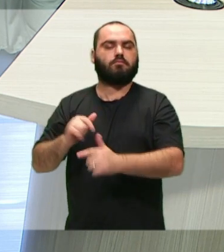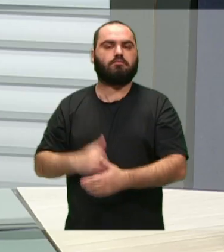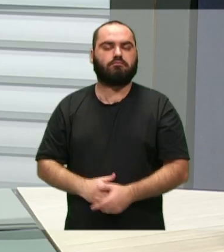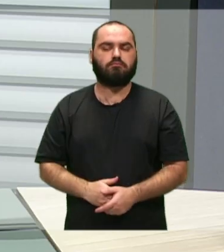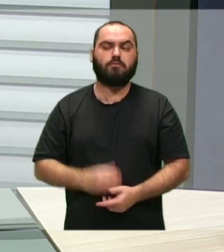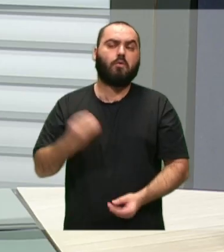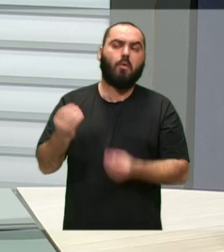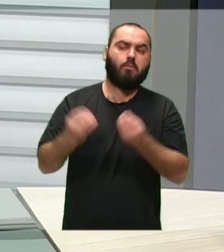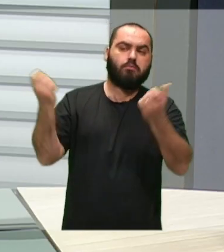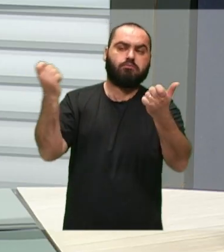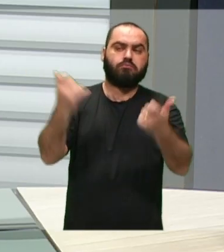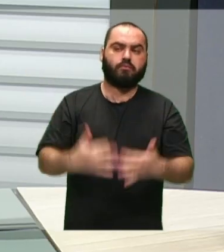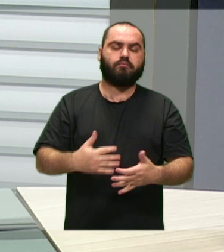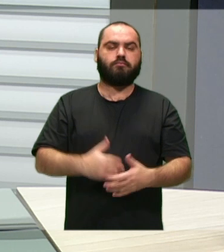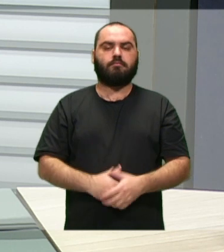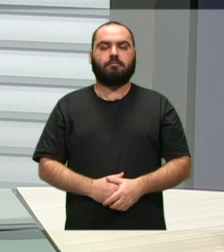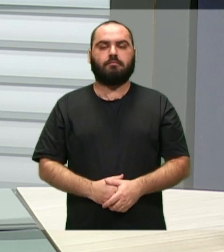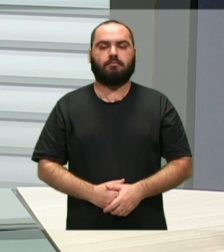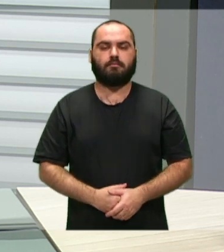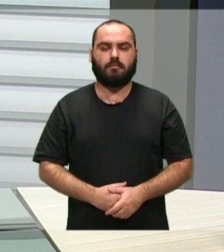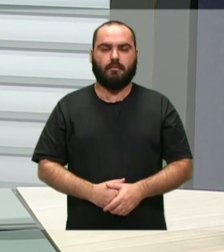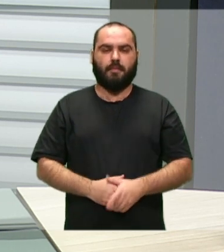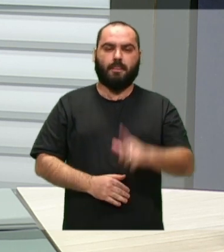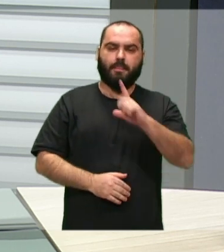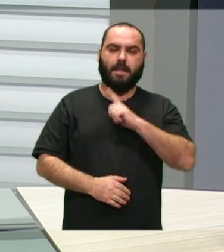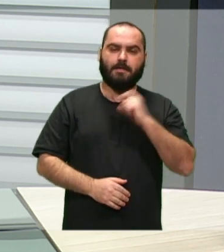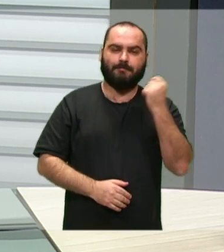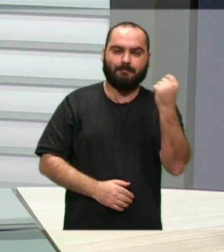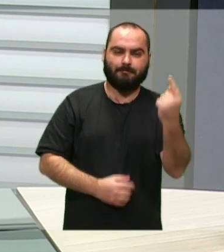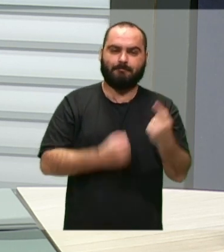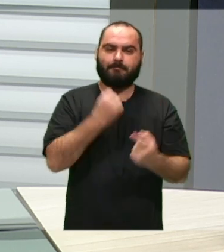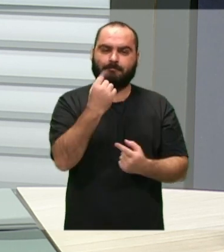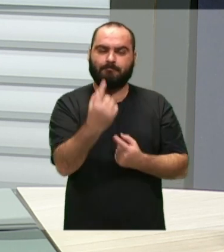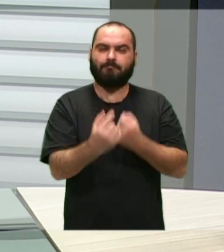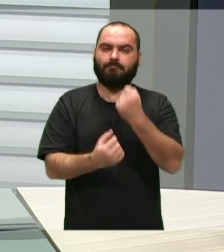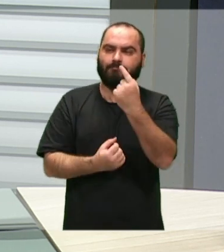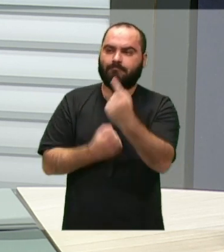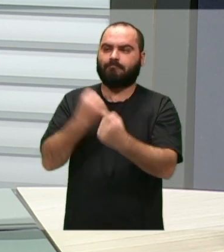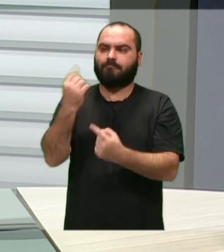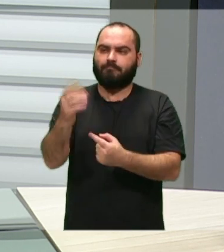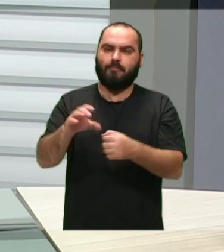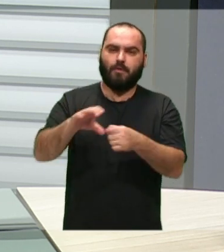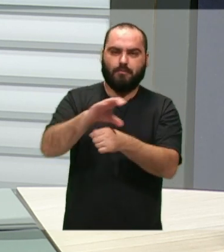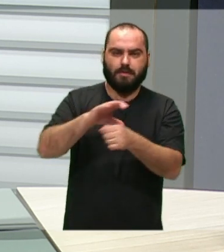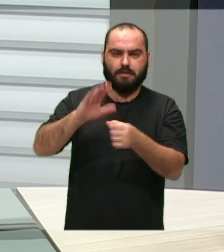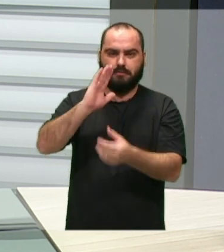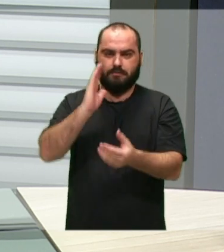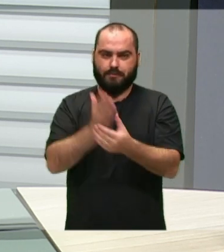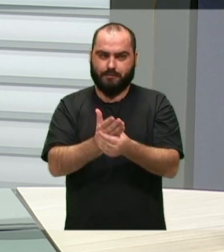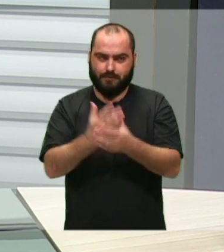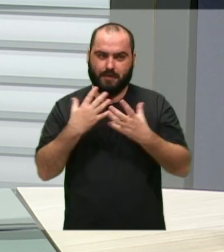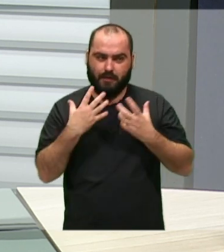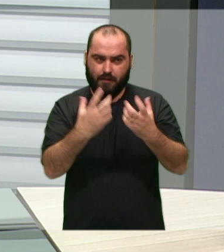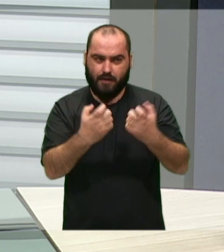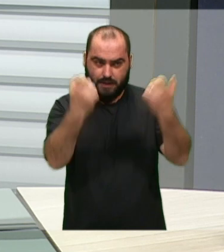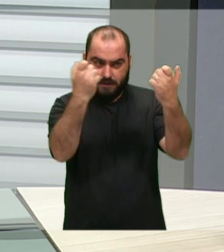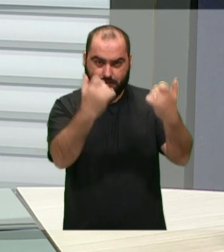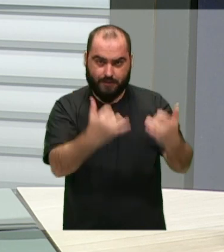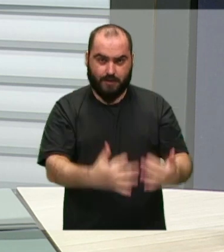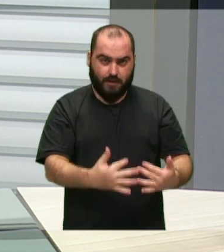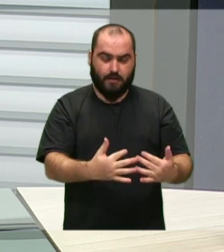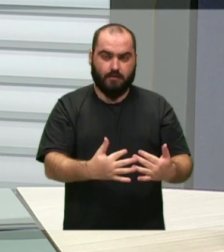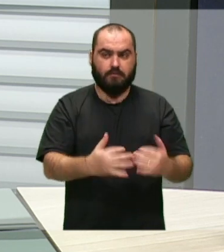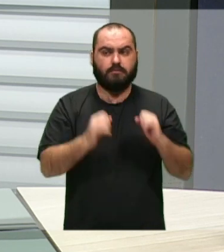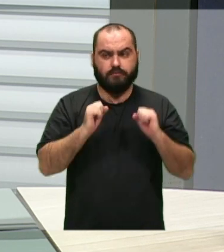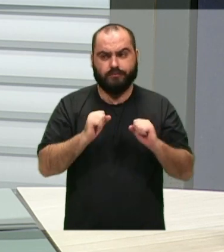Nós temos algumas situações em torno da Comissão Processante dessa instituição e eu quero deixar para a comunidade, sempre eu falo, isso pode até